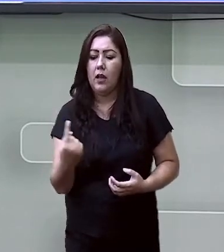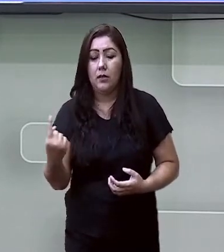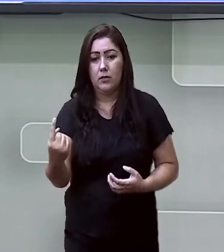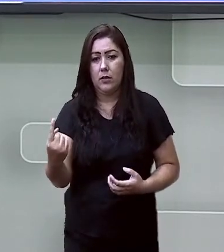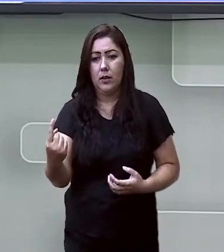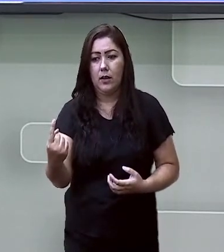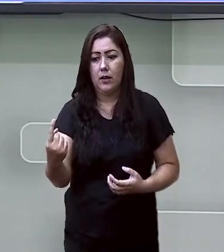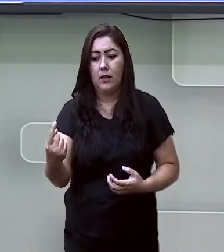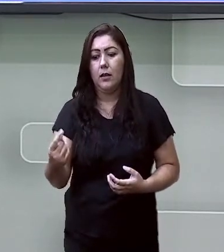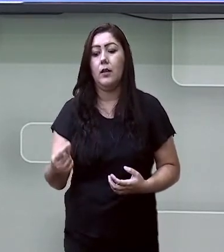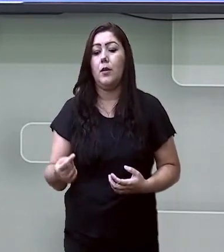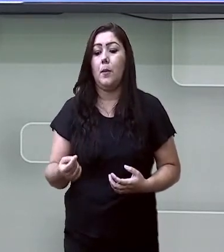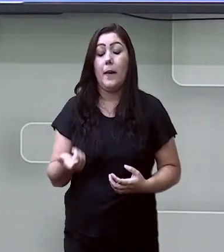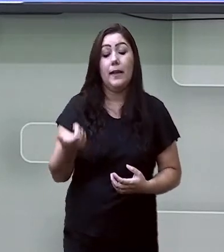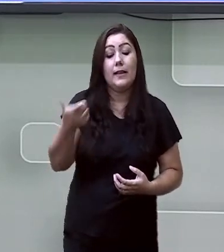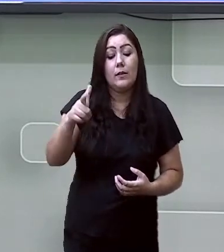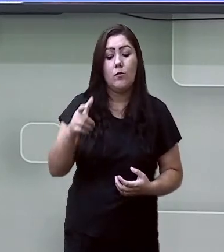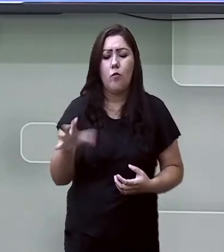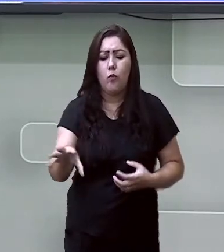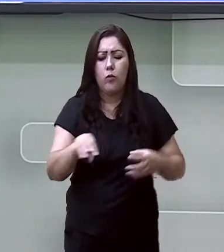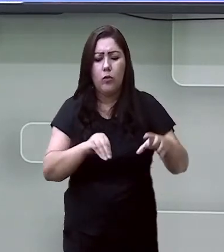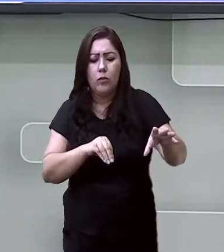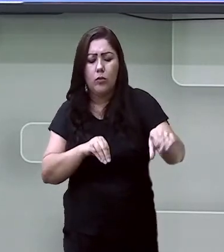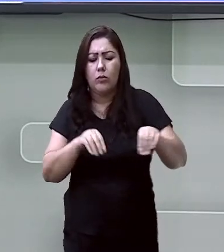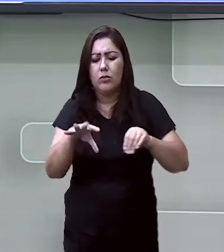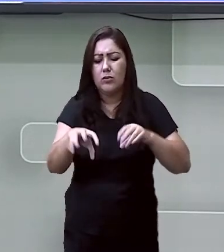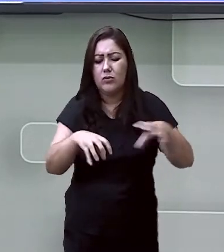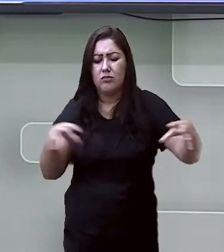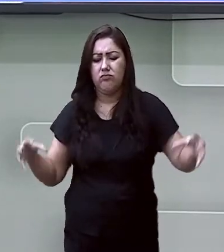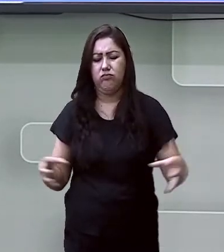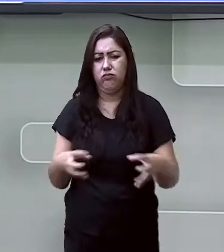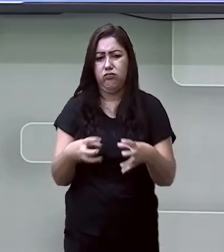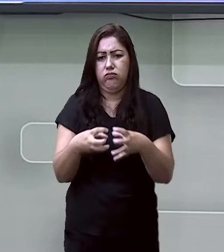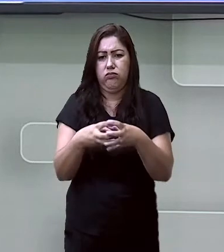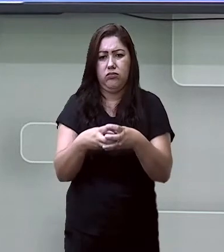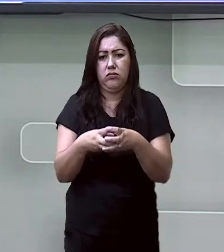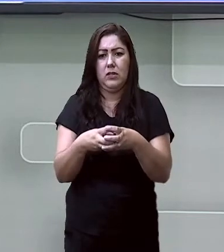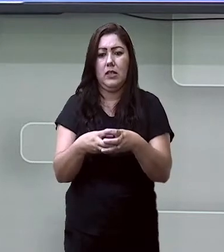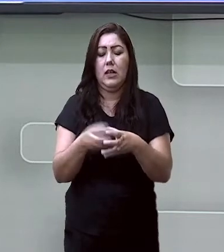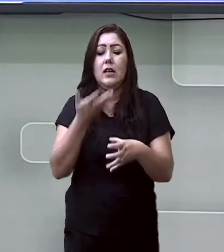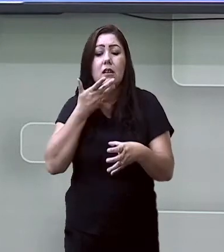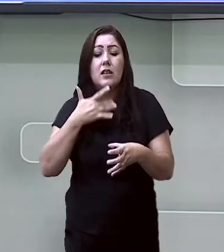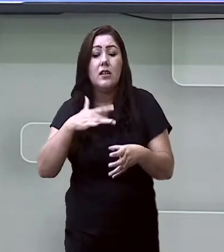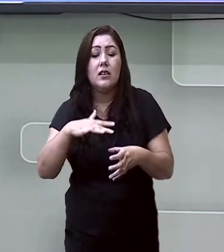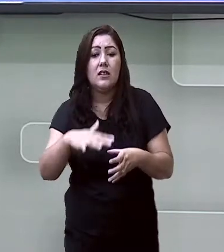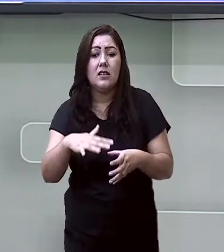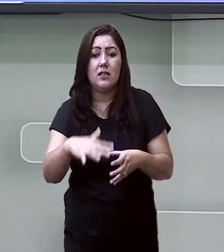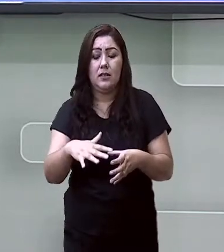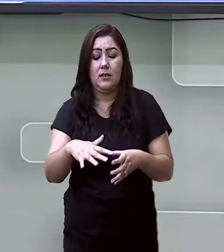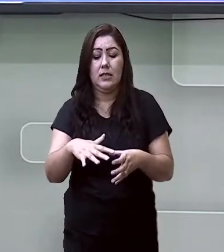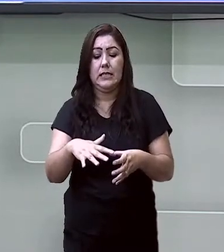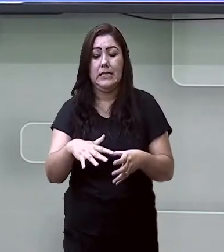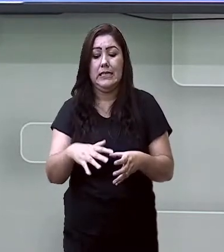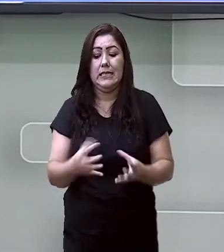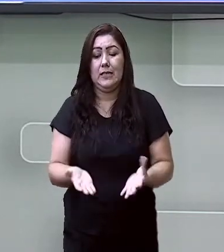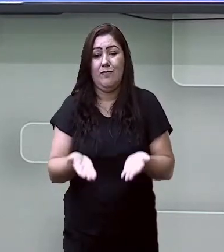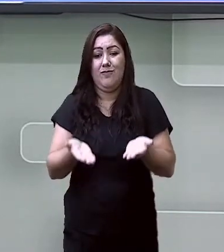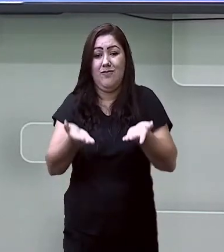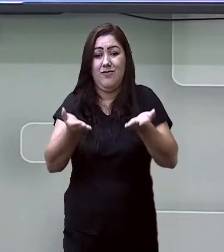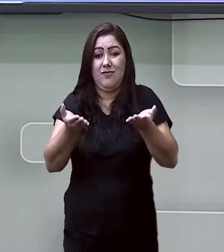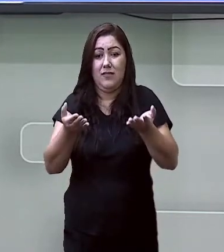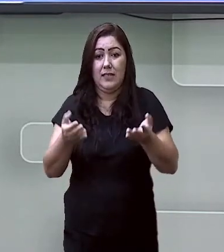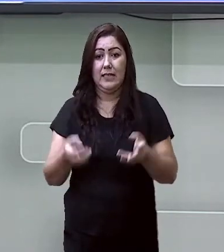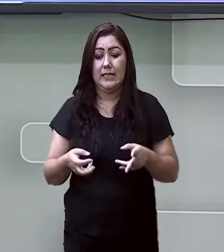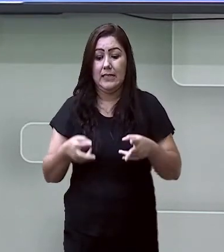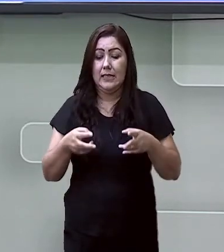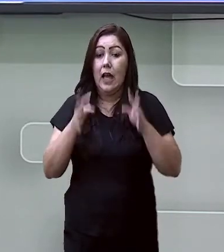sintomas podem sinalizar essa criança numa zona vermelha, onde ficaremos mais atentos e deveremos